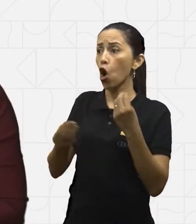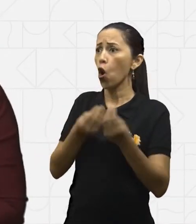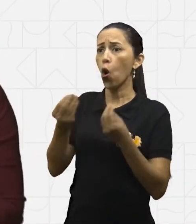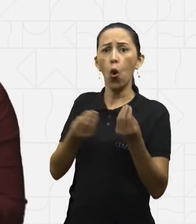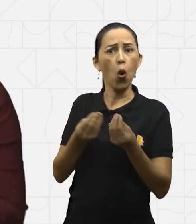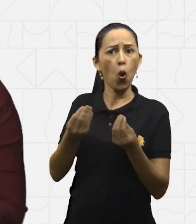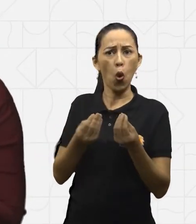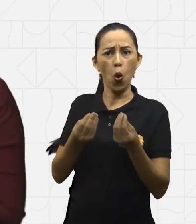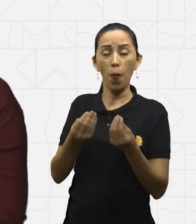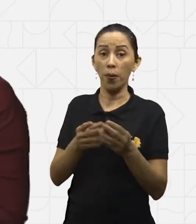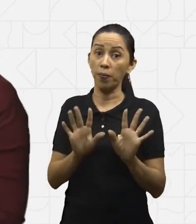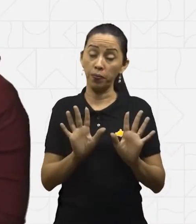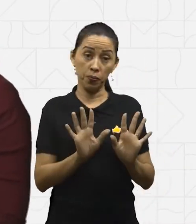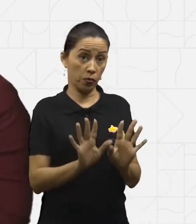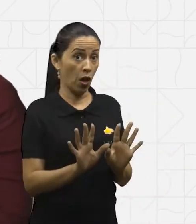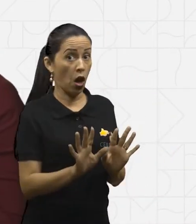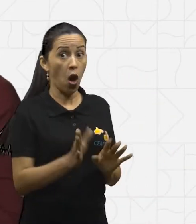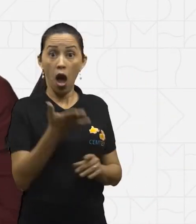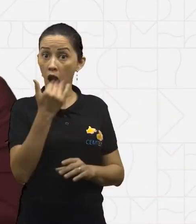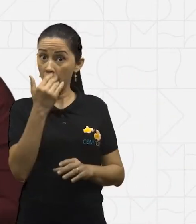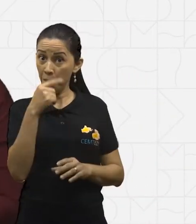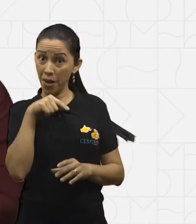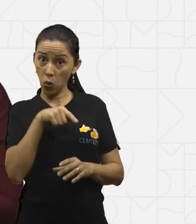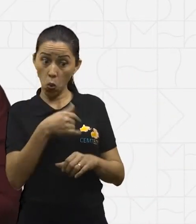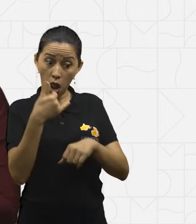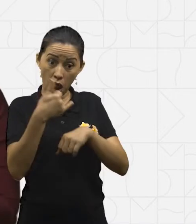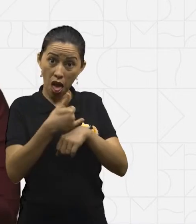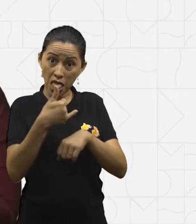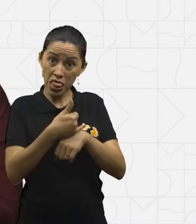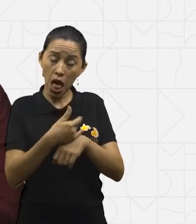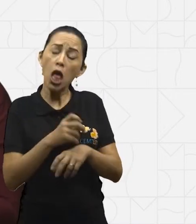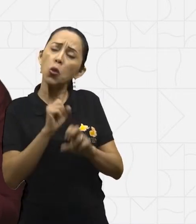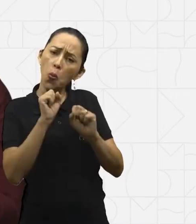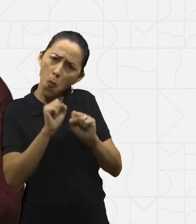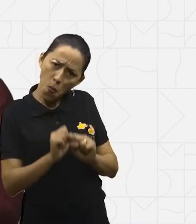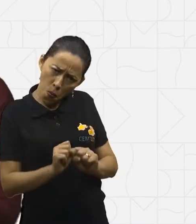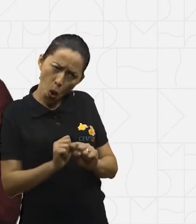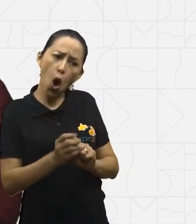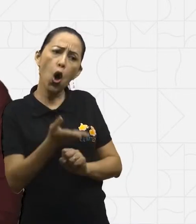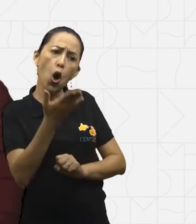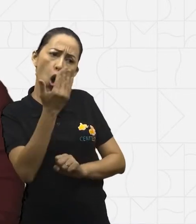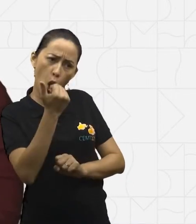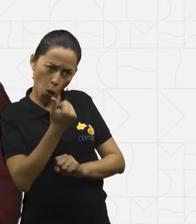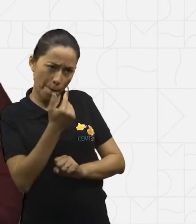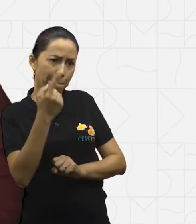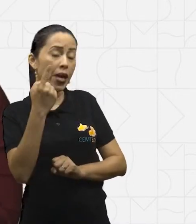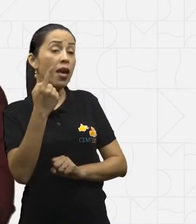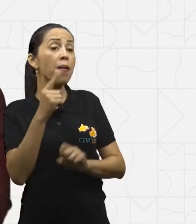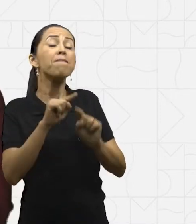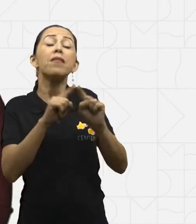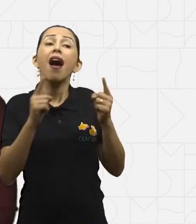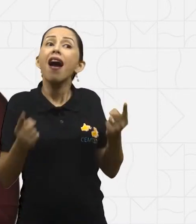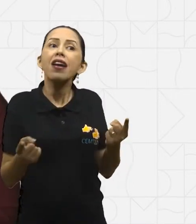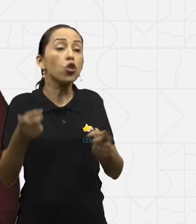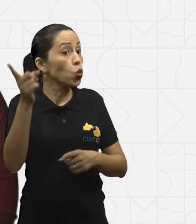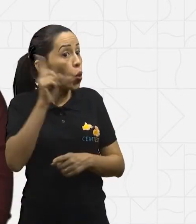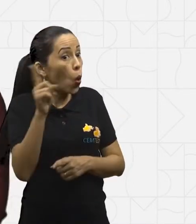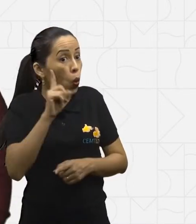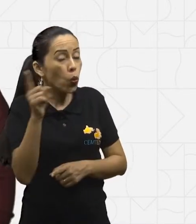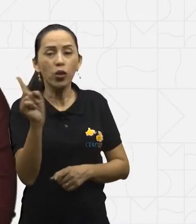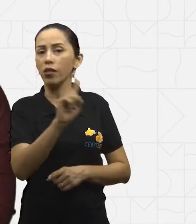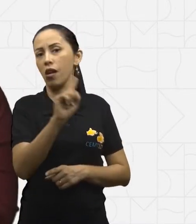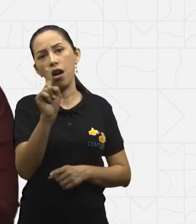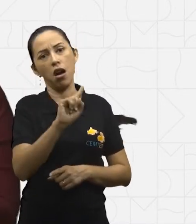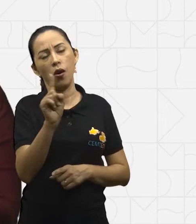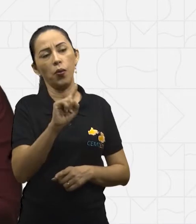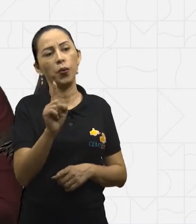eles podem até ser consumidos no nosso dia a dia, mas não todos os dias. A gente pode consumir uma vez